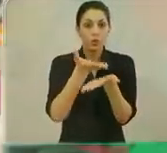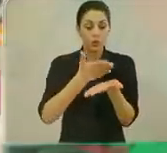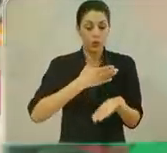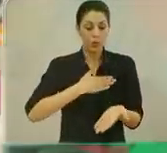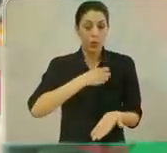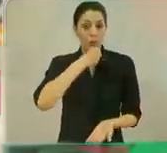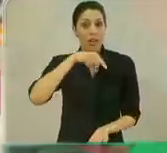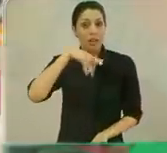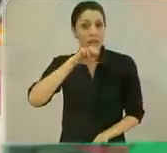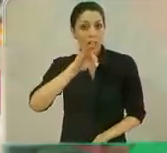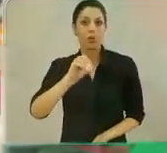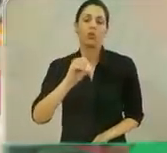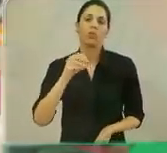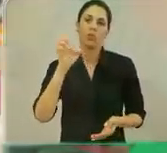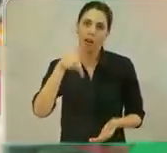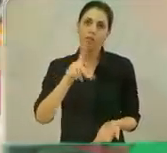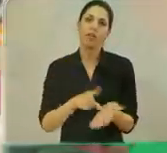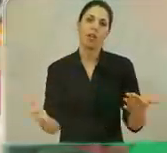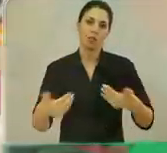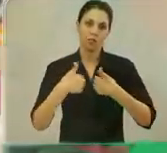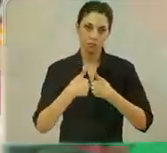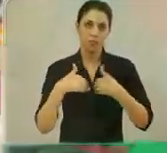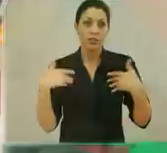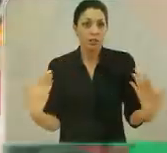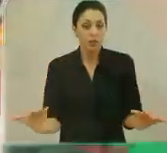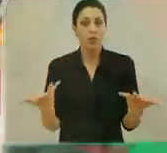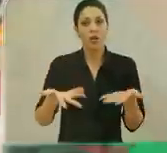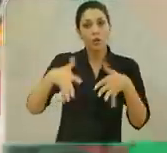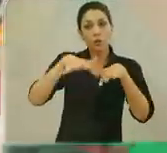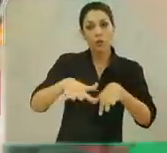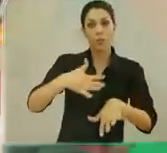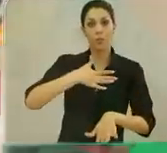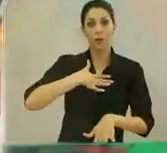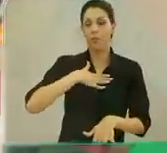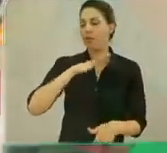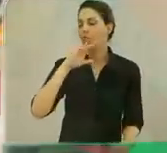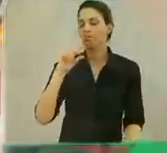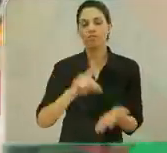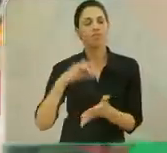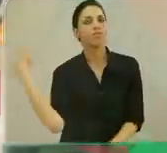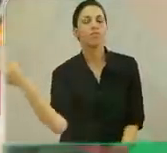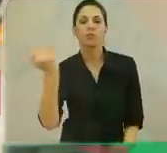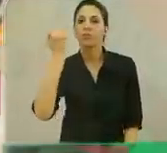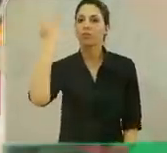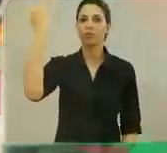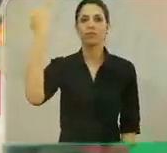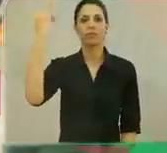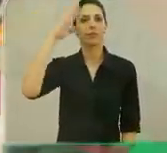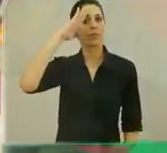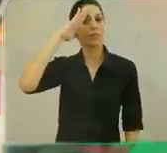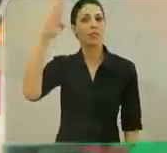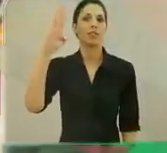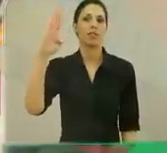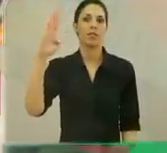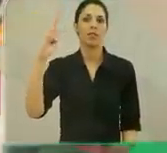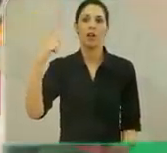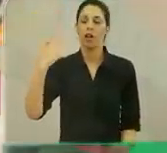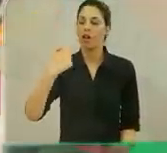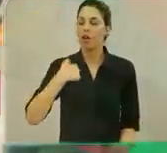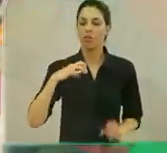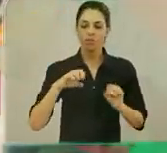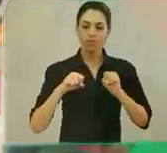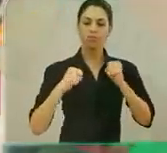estudo para meu neto que é autista. Então a inclusão para mim é fundamental e preponderante.